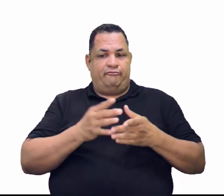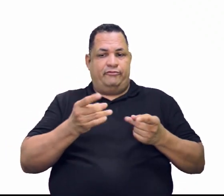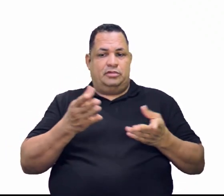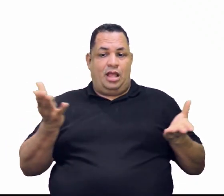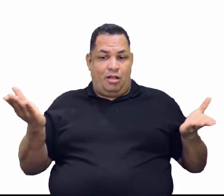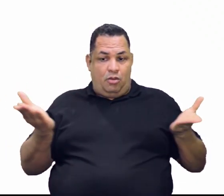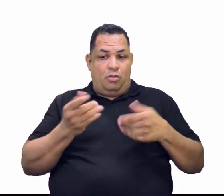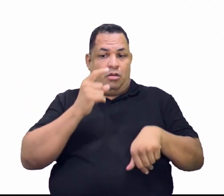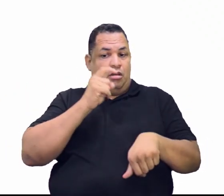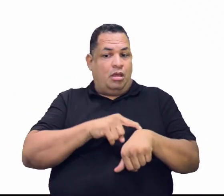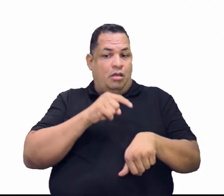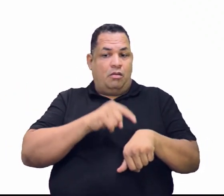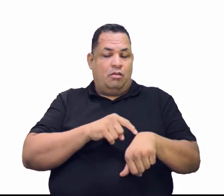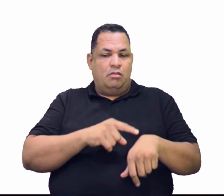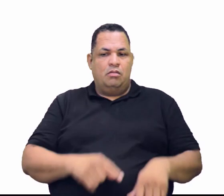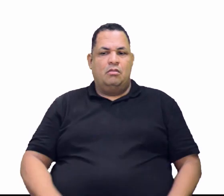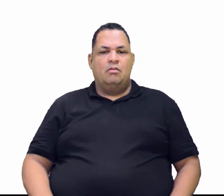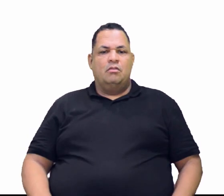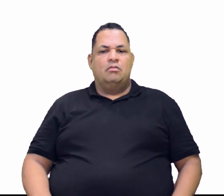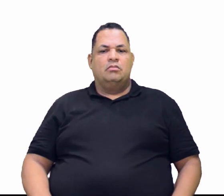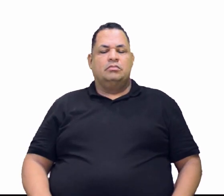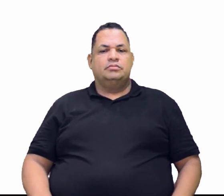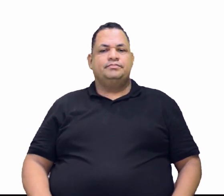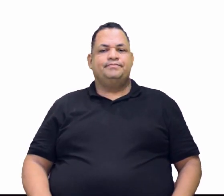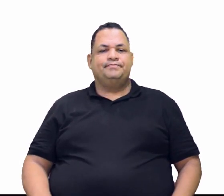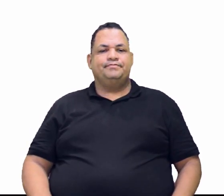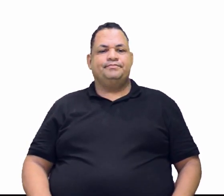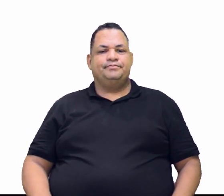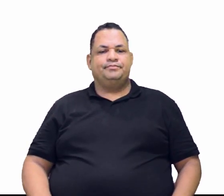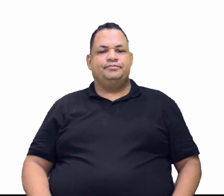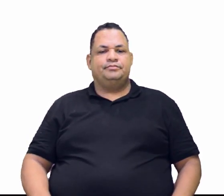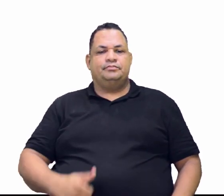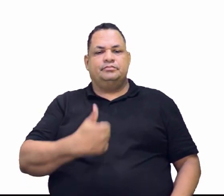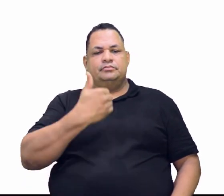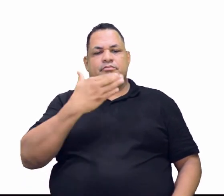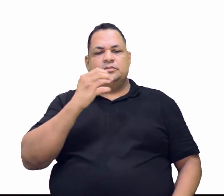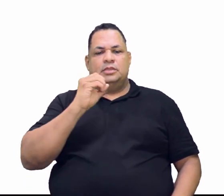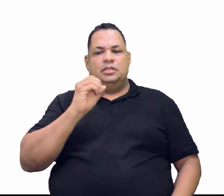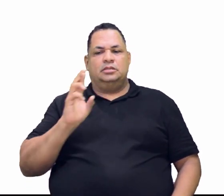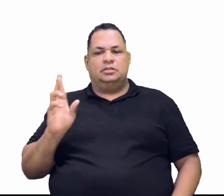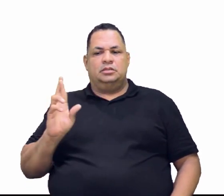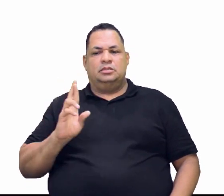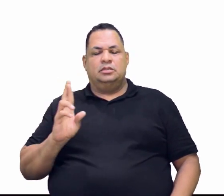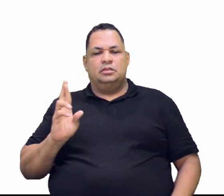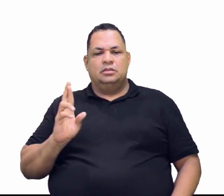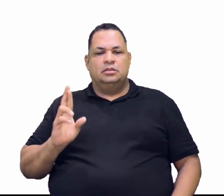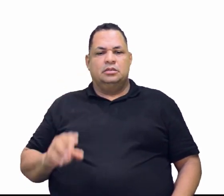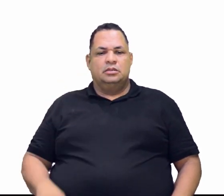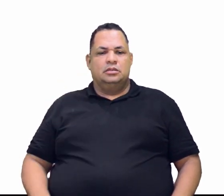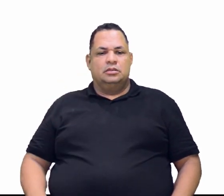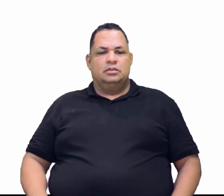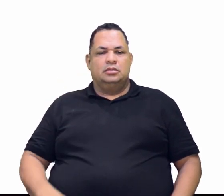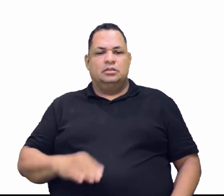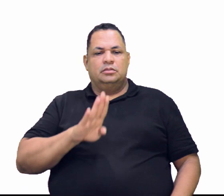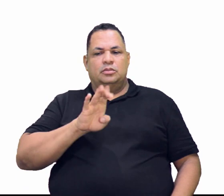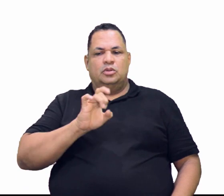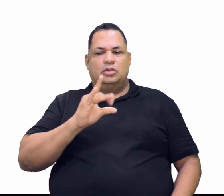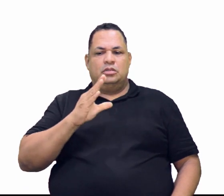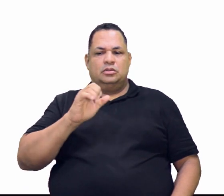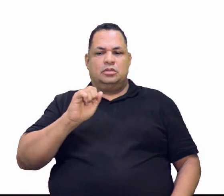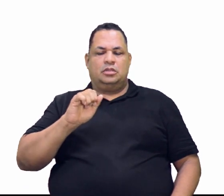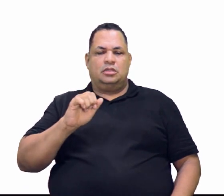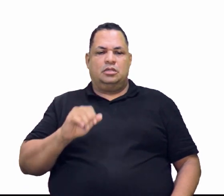vendido. Então, aqui, digamos que você pagava 10 reais. Lá na boca do garimpo.